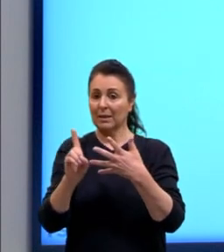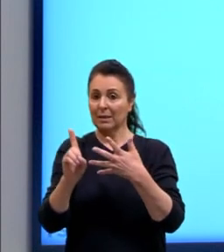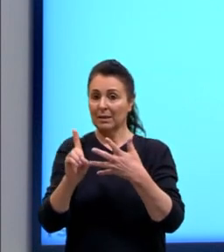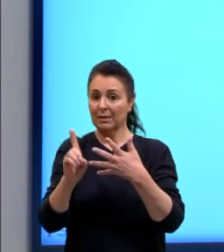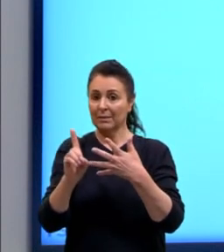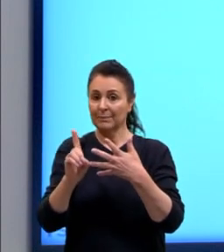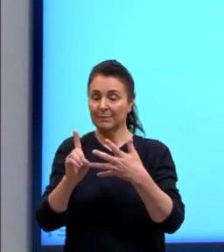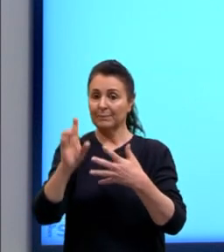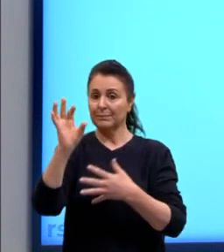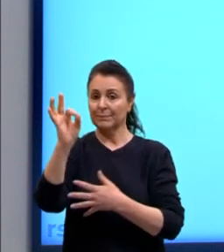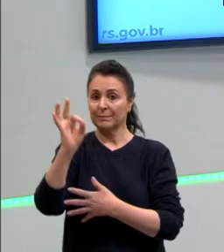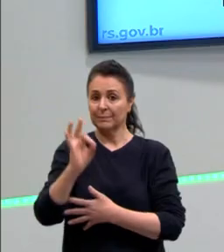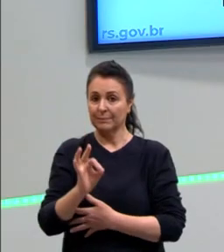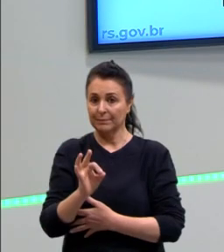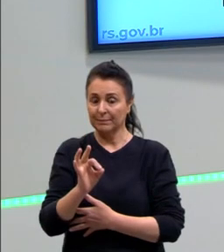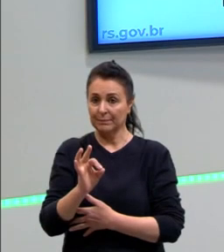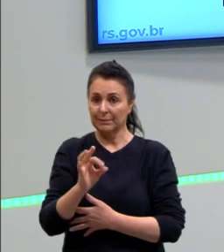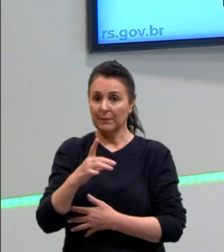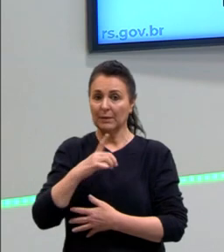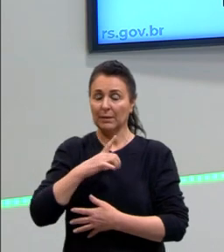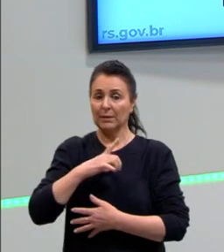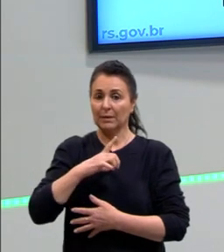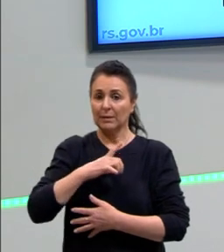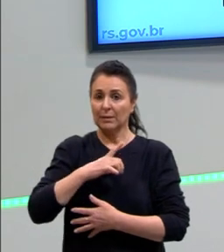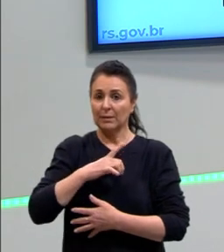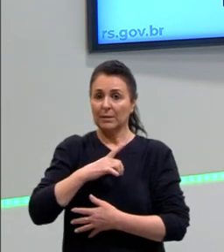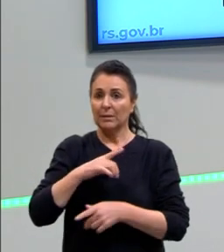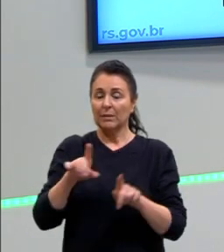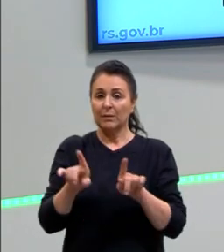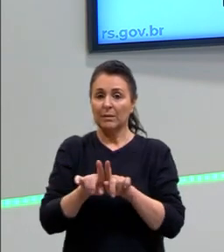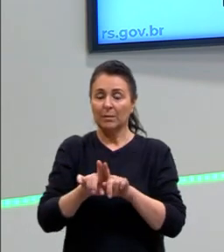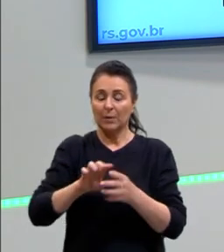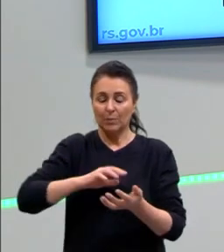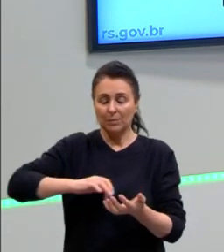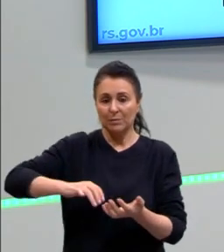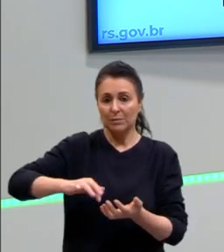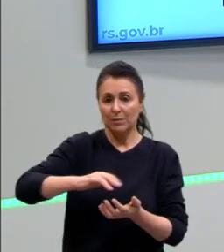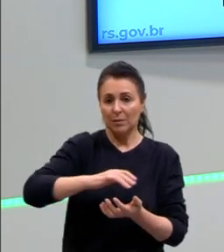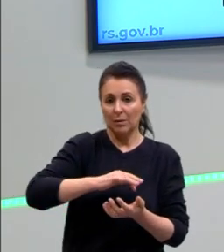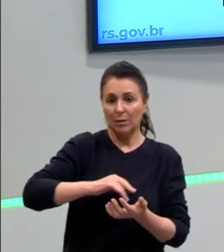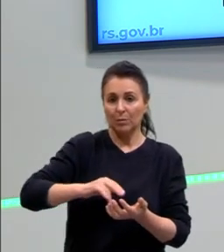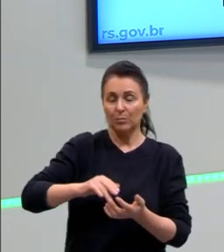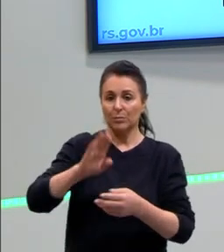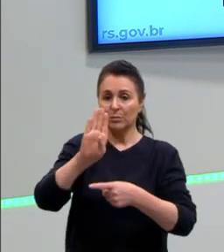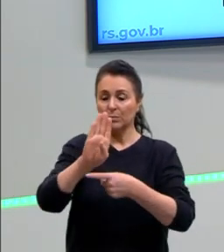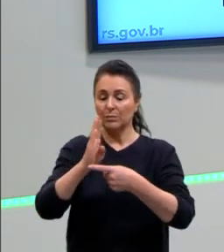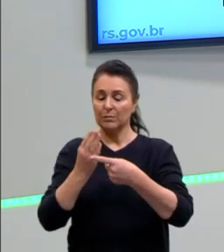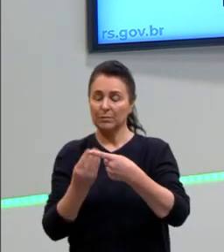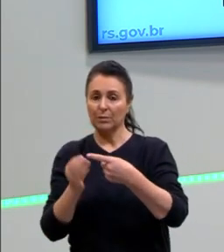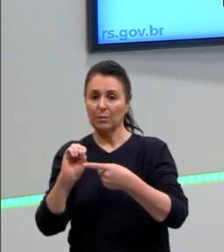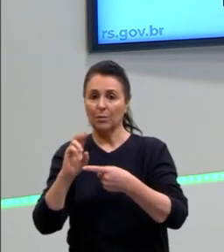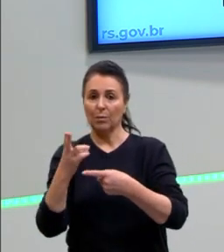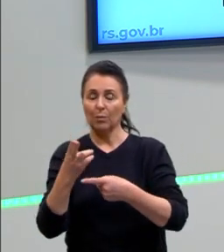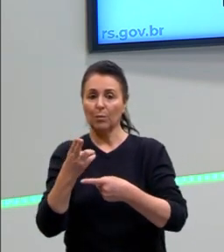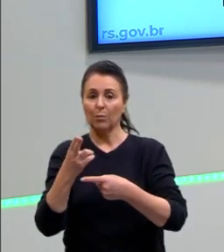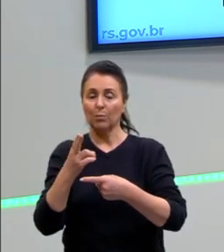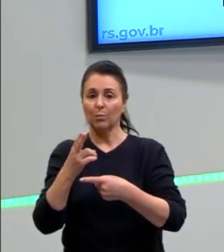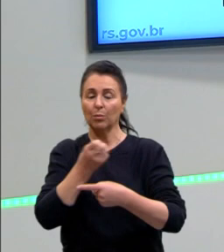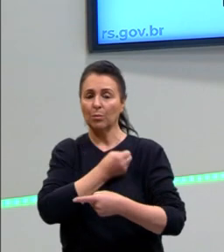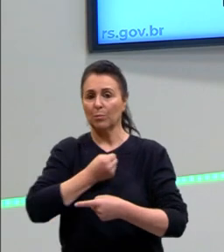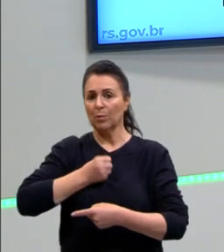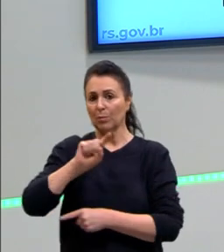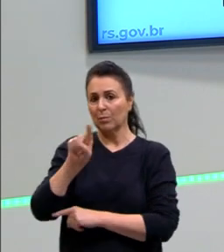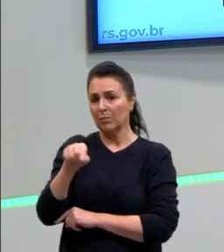porcentagem, essa noção que nós temos e também os cálculos envolvendo fração ou número com vírgula.